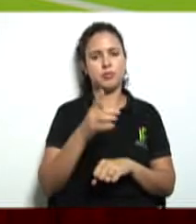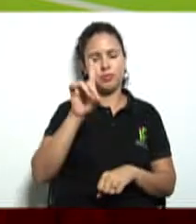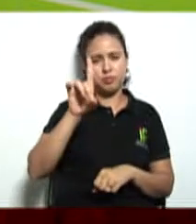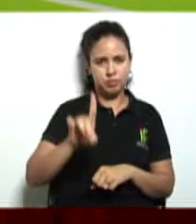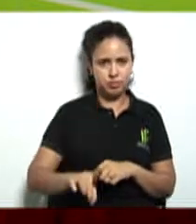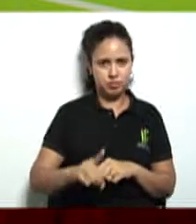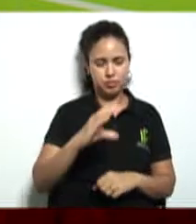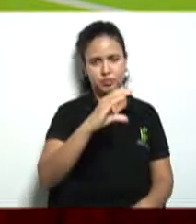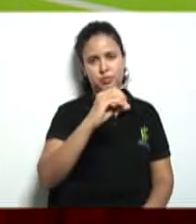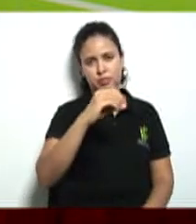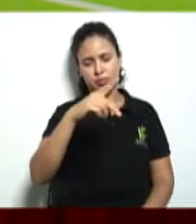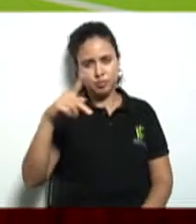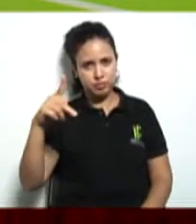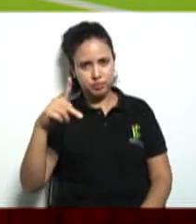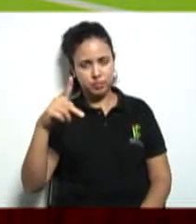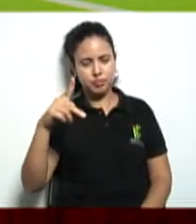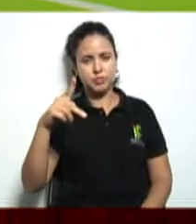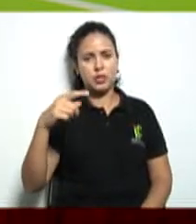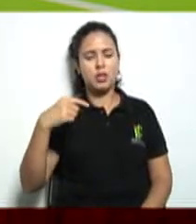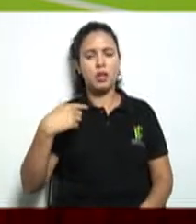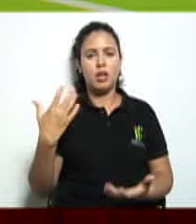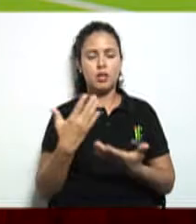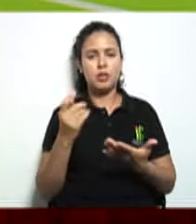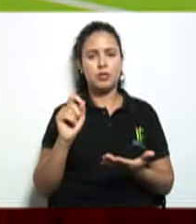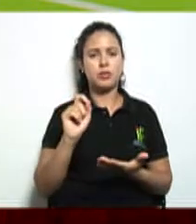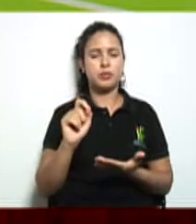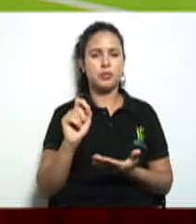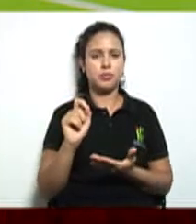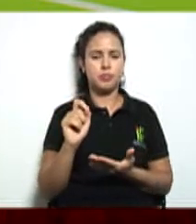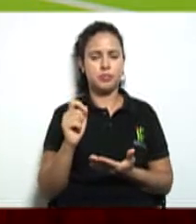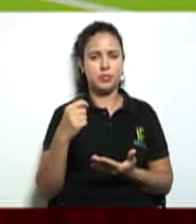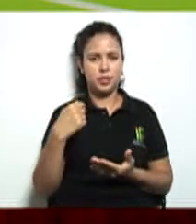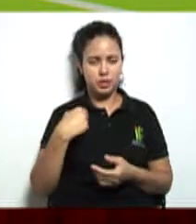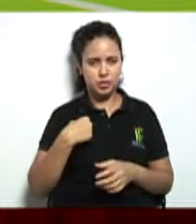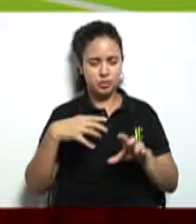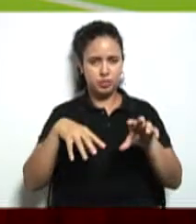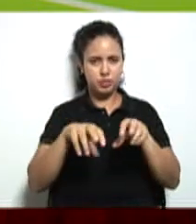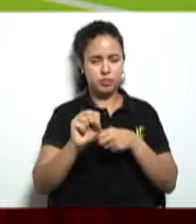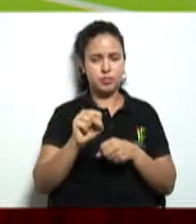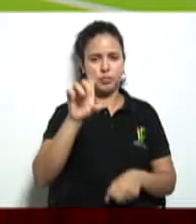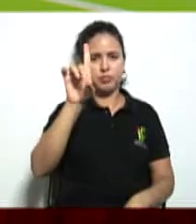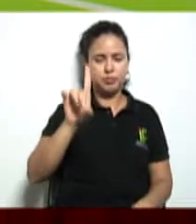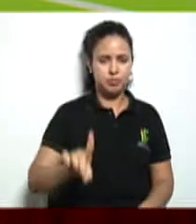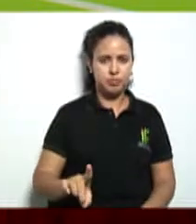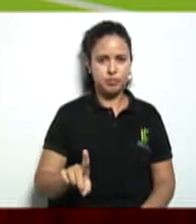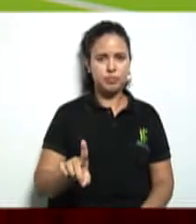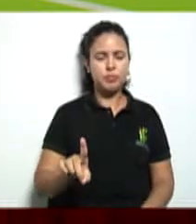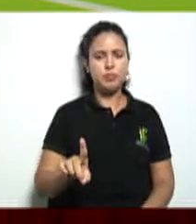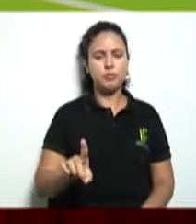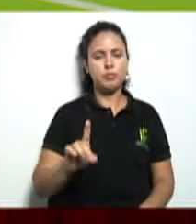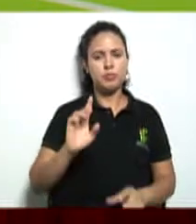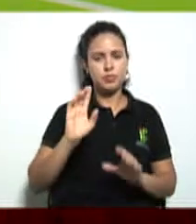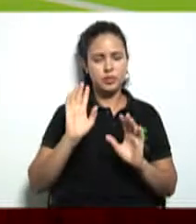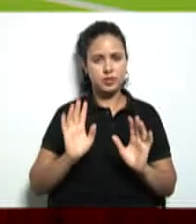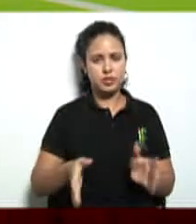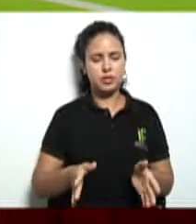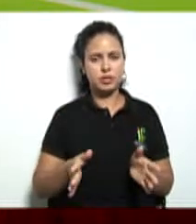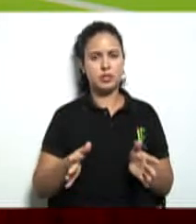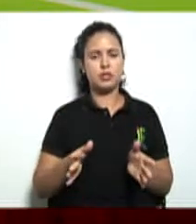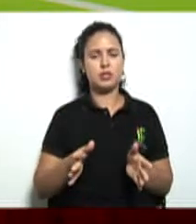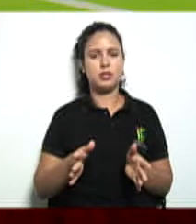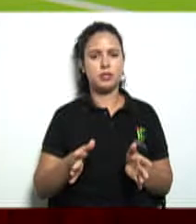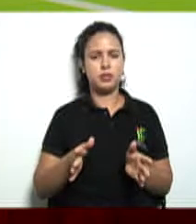apresentar um pouquinho aqui do meu currículo para vocês. Vamos lá, olha só. Eu sou também formada em Direito, já fiz parte do